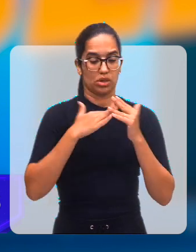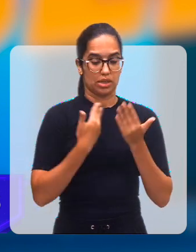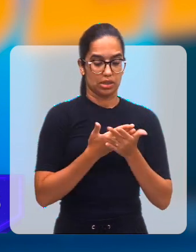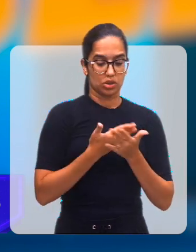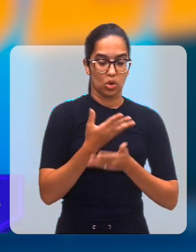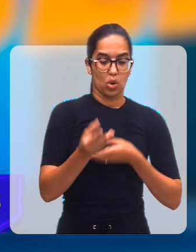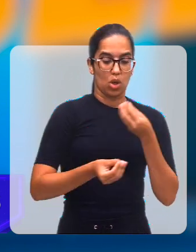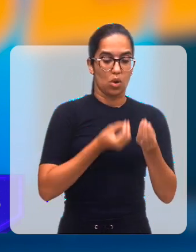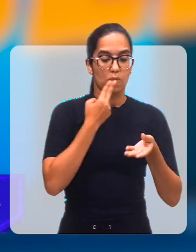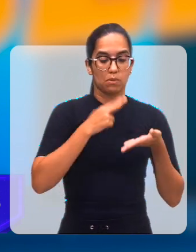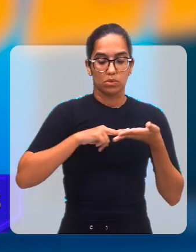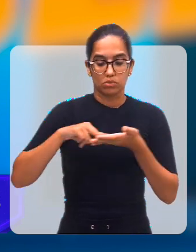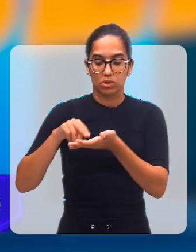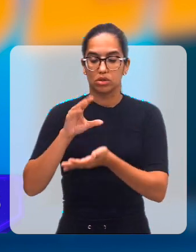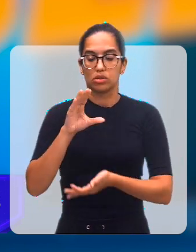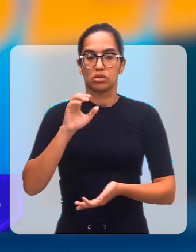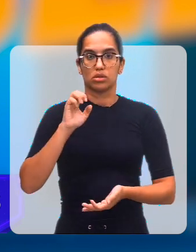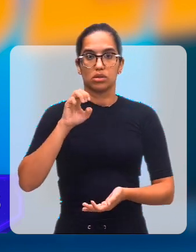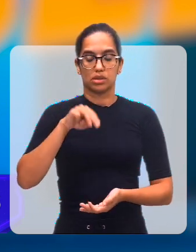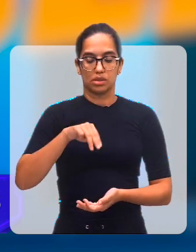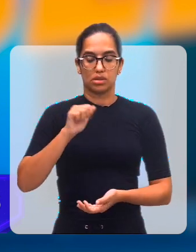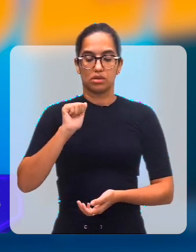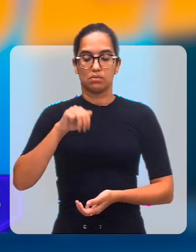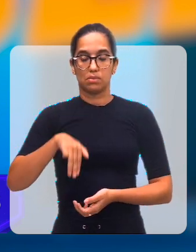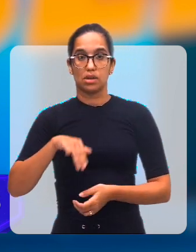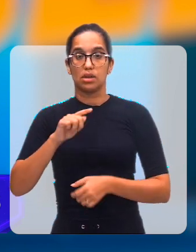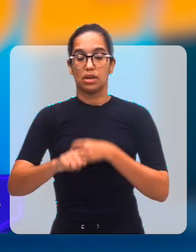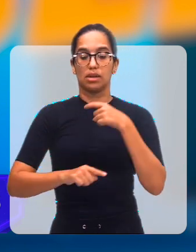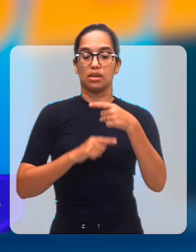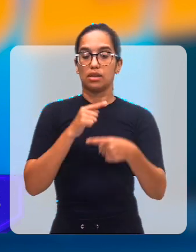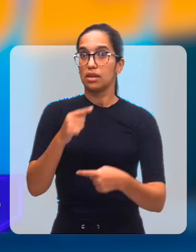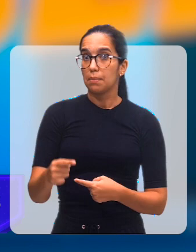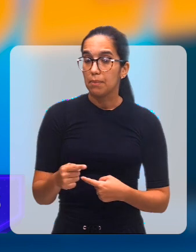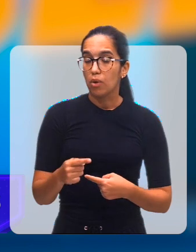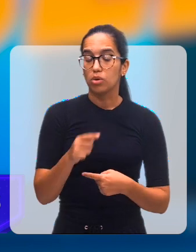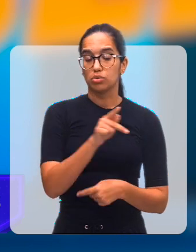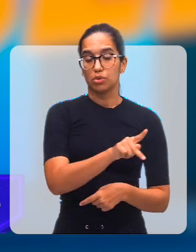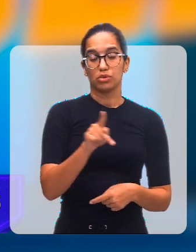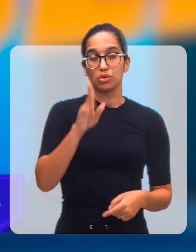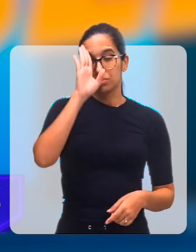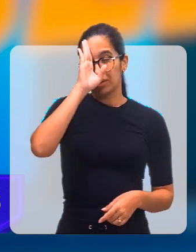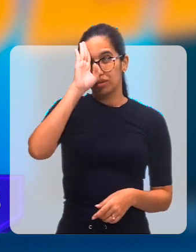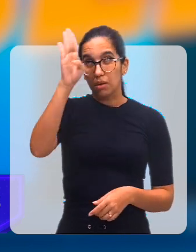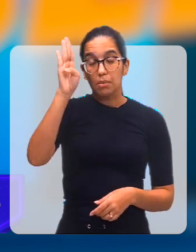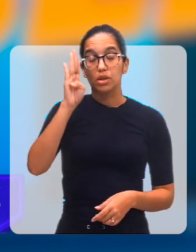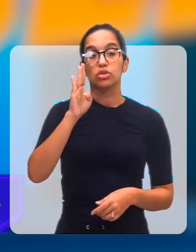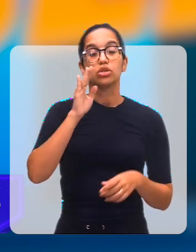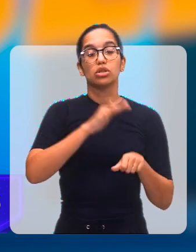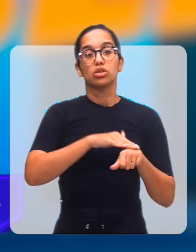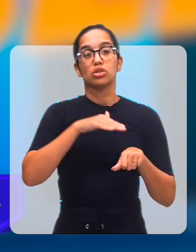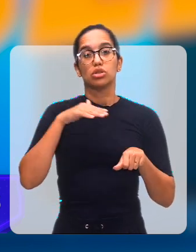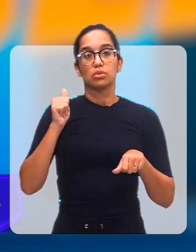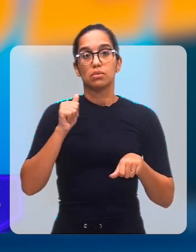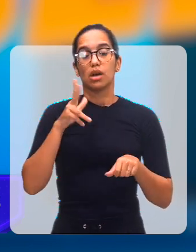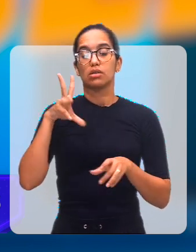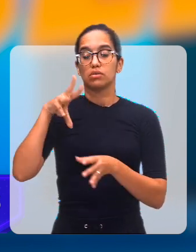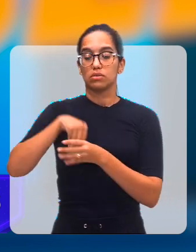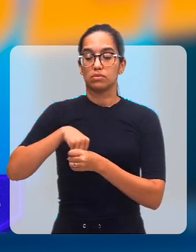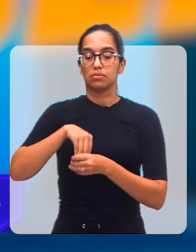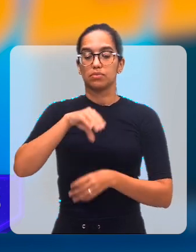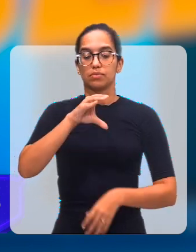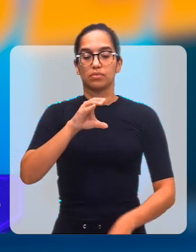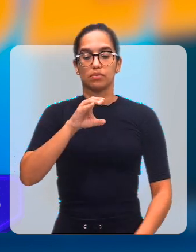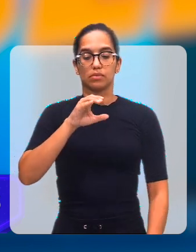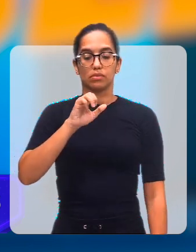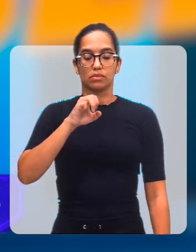estar tratando da forma de encaminhamento para o Seman. E, ao longo do ano, o professor, principalmente, é